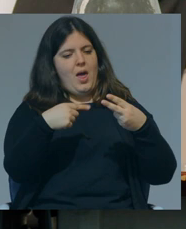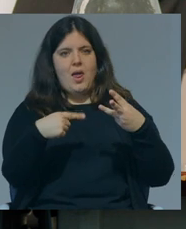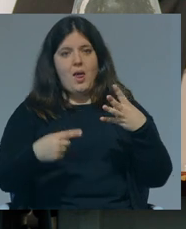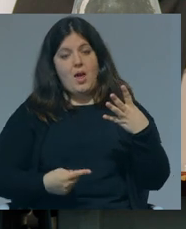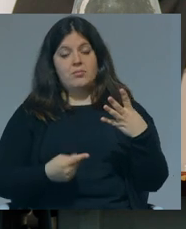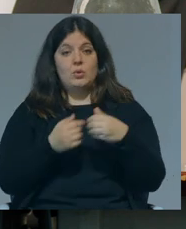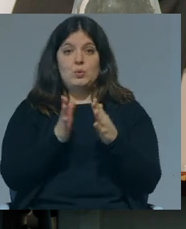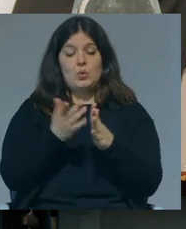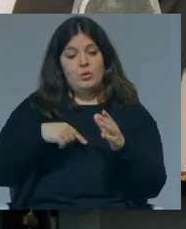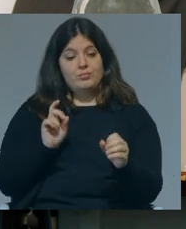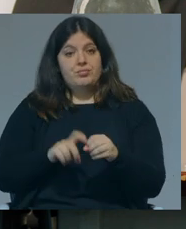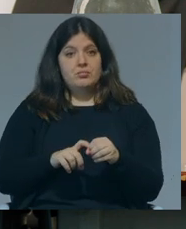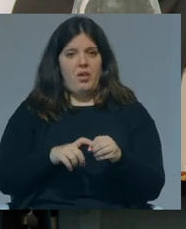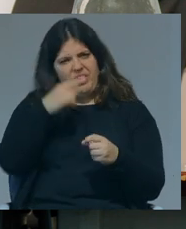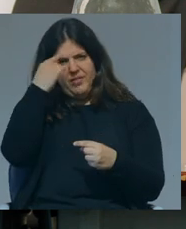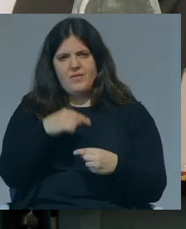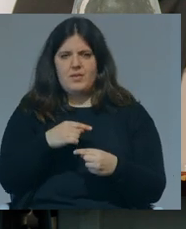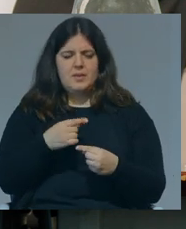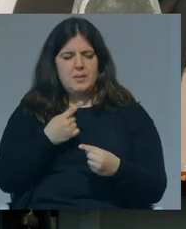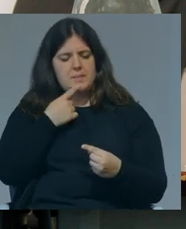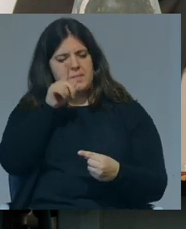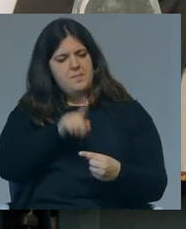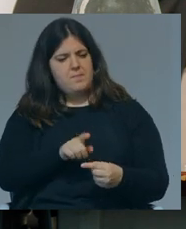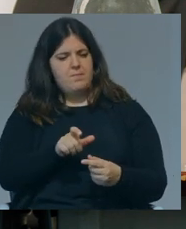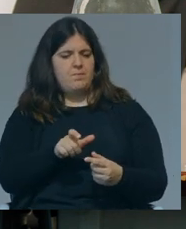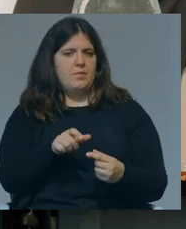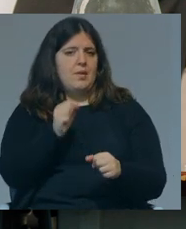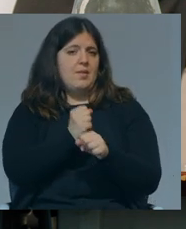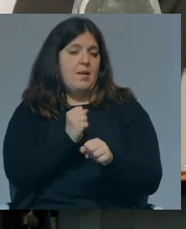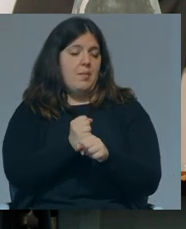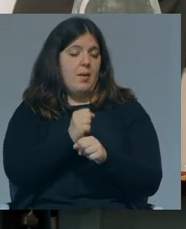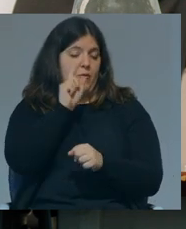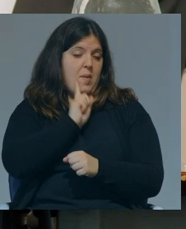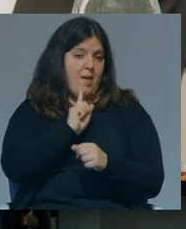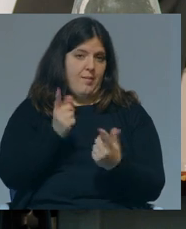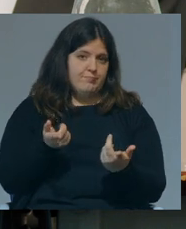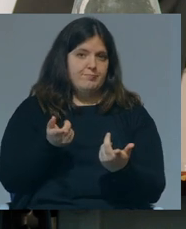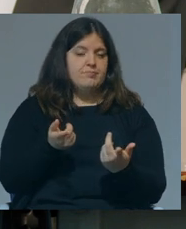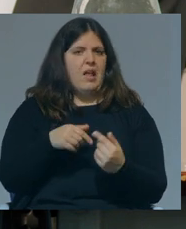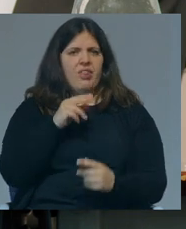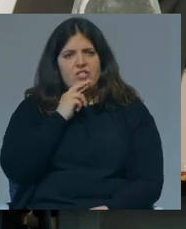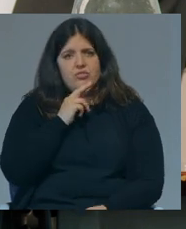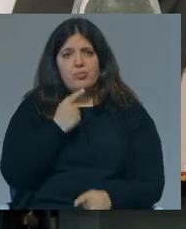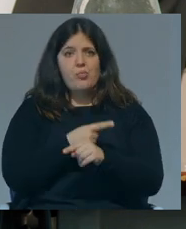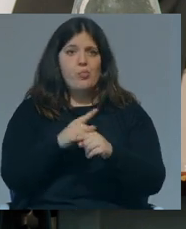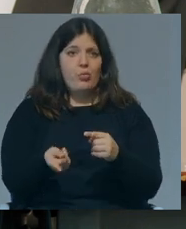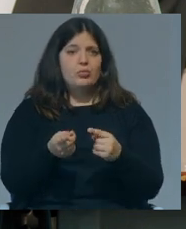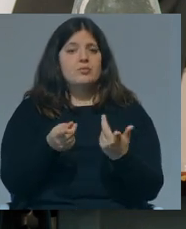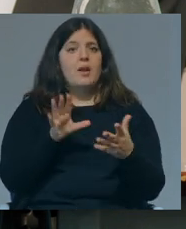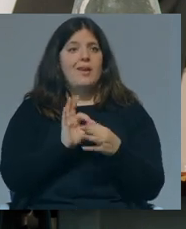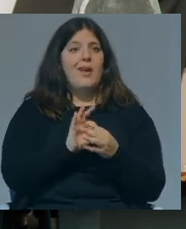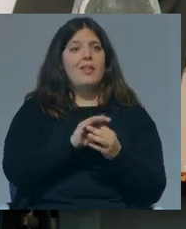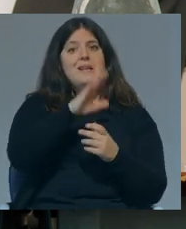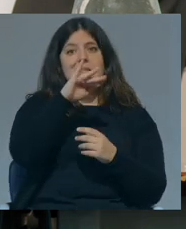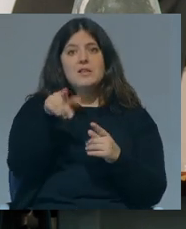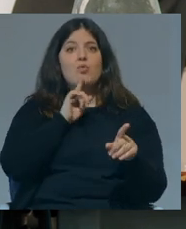nós dificilmente associamos muitas vezes à carreira de trabalho feminina. E é muito triste, porque tanto em ciência